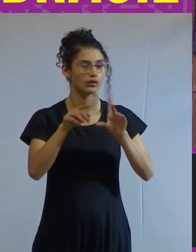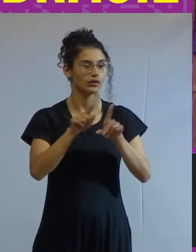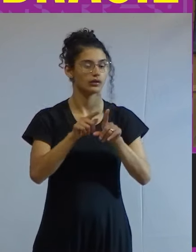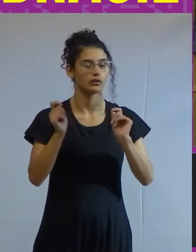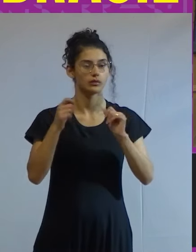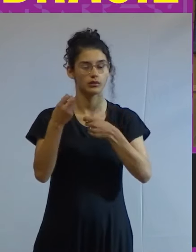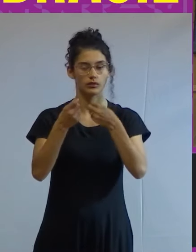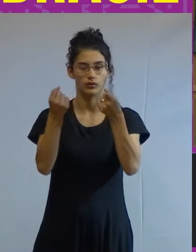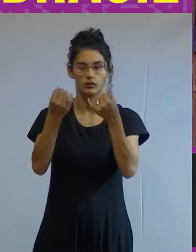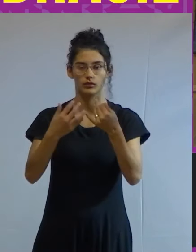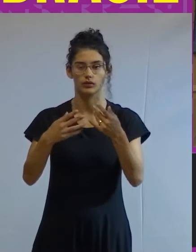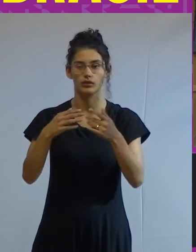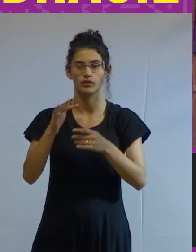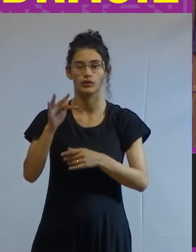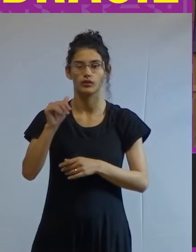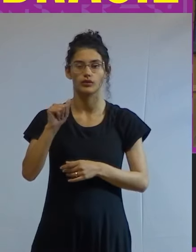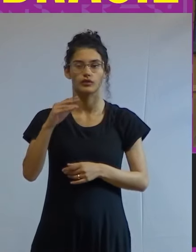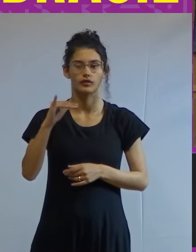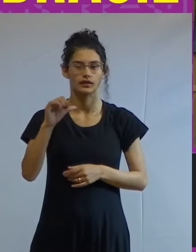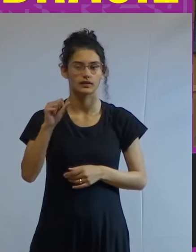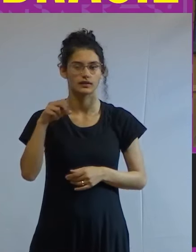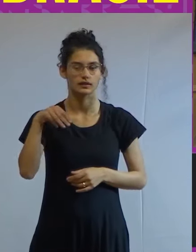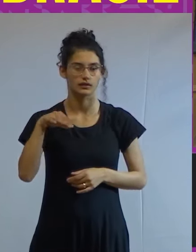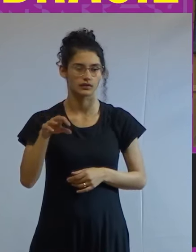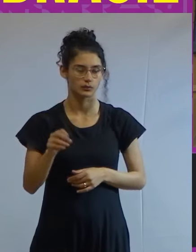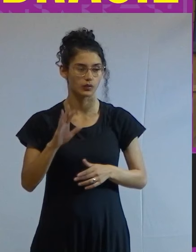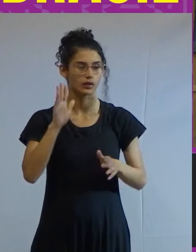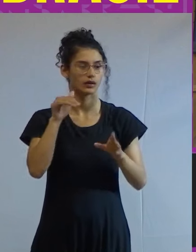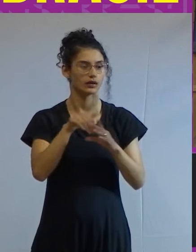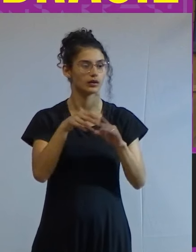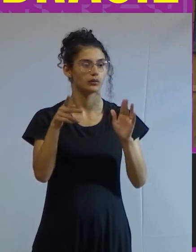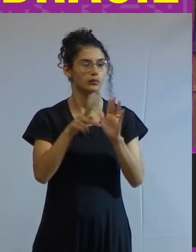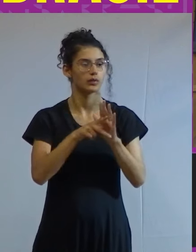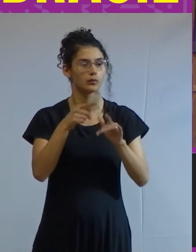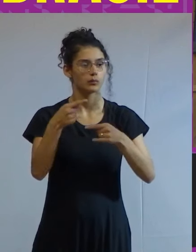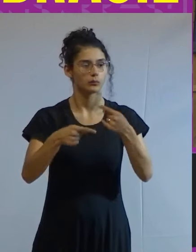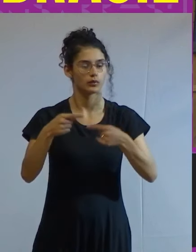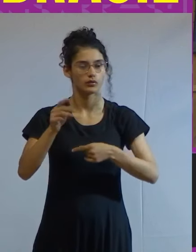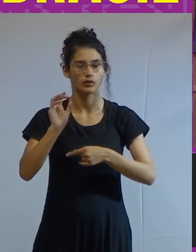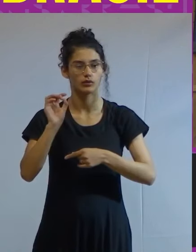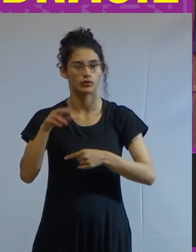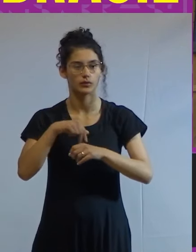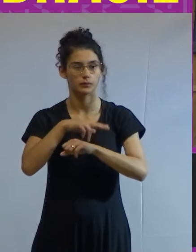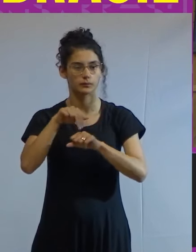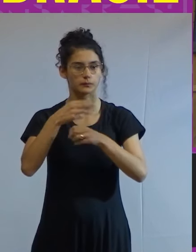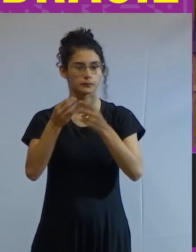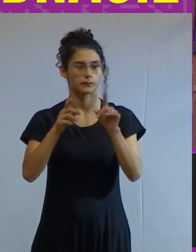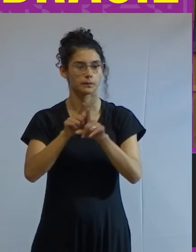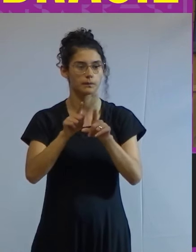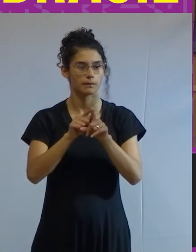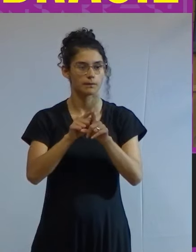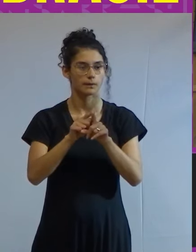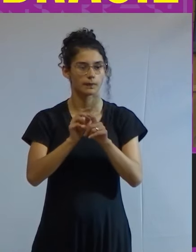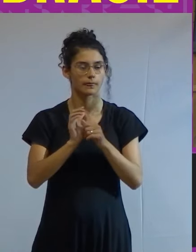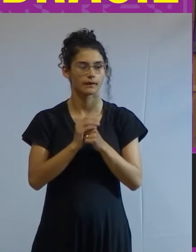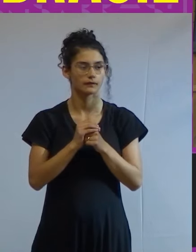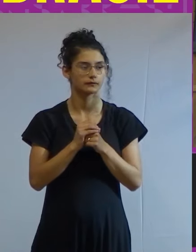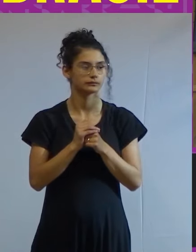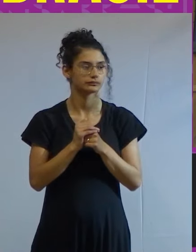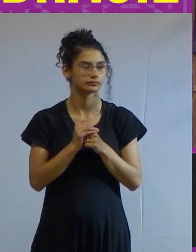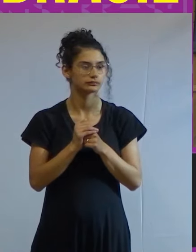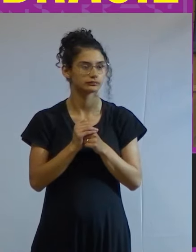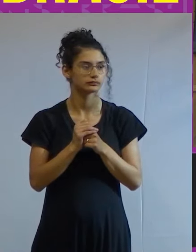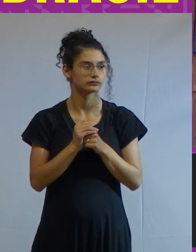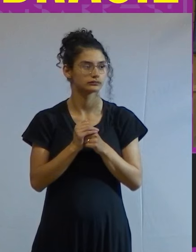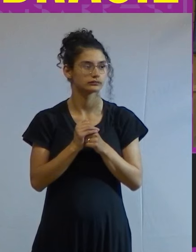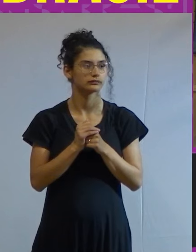Leda falou mesmo do fascismo dentro do quadro político não só nacional como internacional acho que